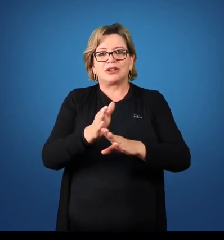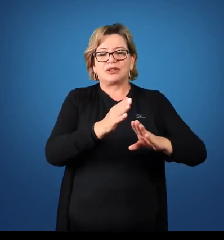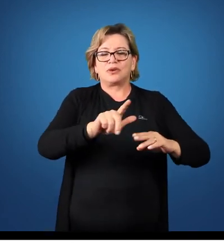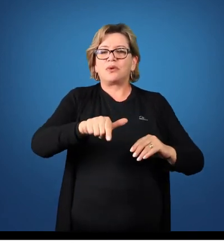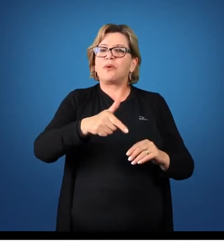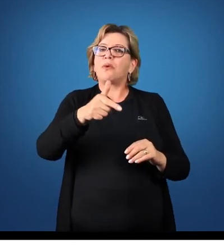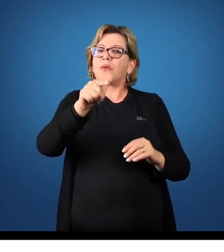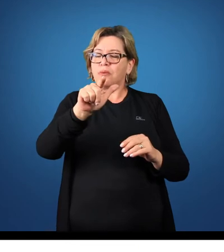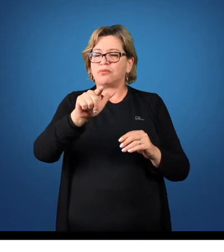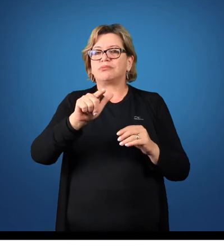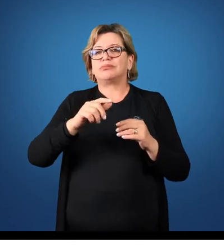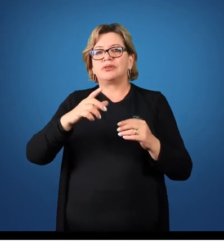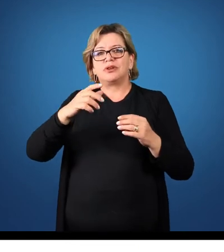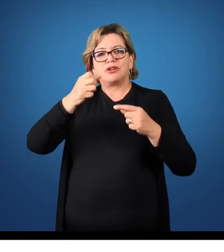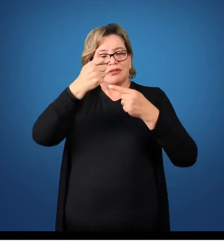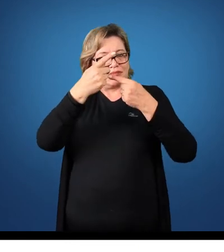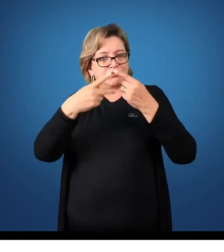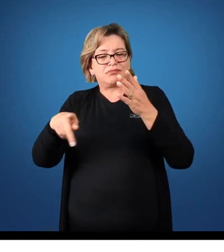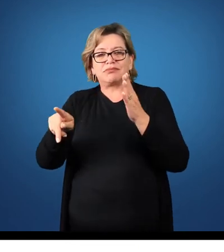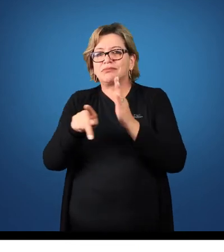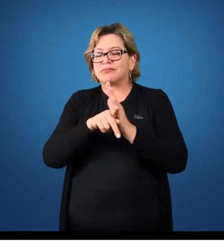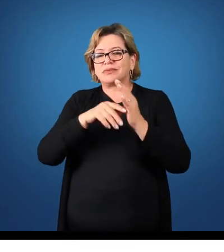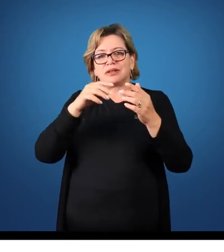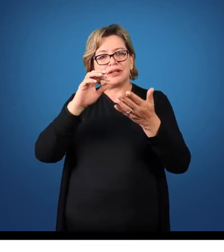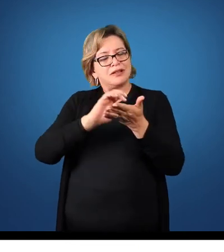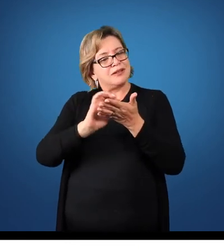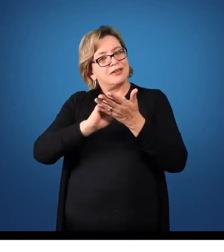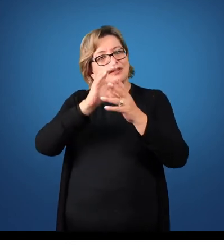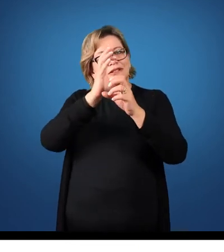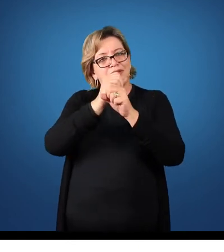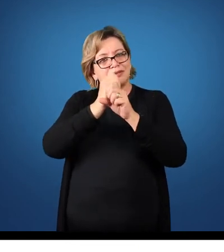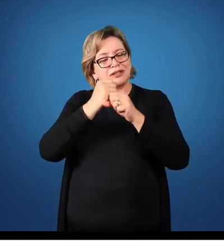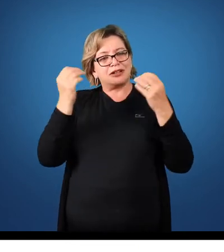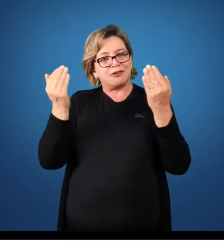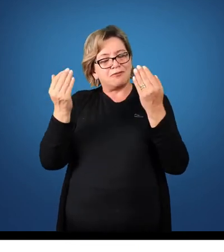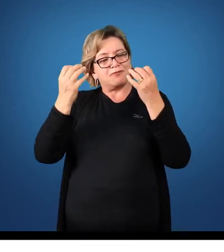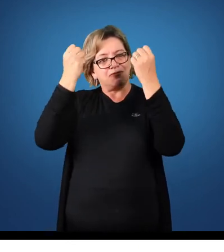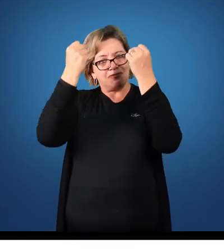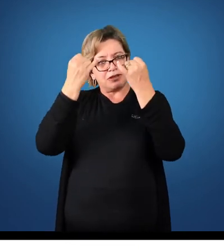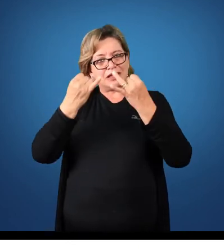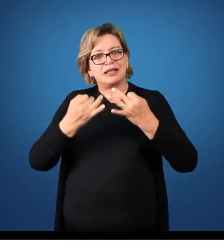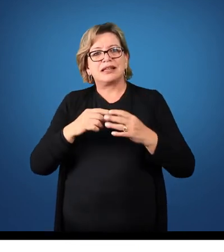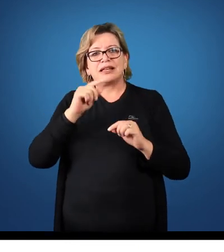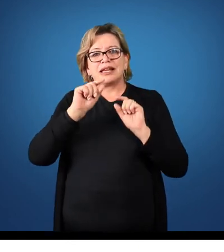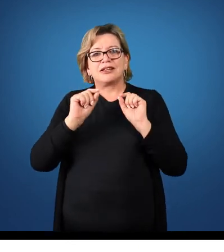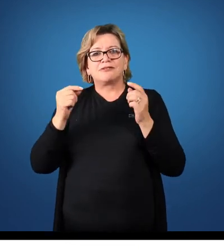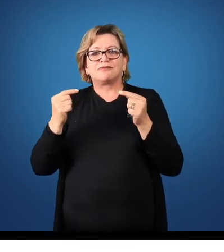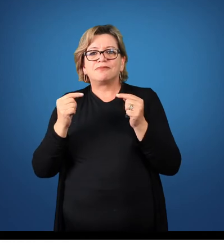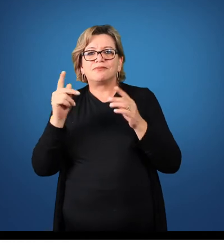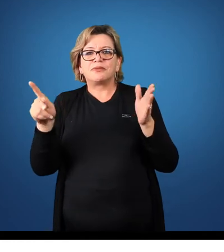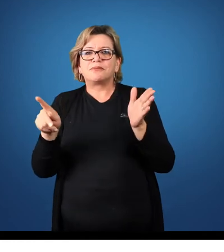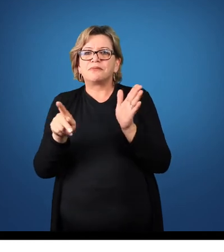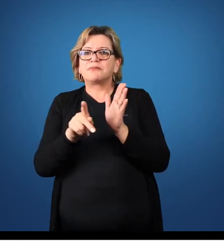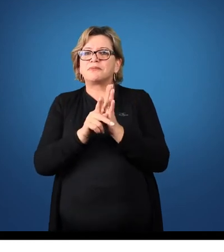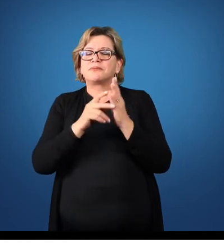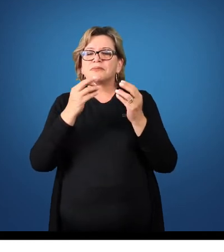aspecto da contabilidade que é interessante e que nós vamos abordar agora, diz respeito